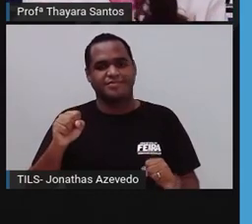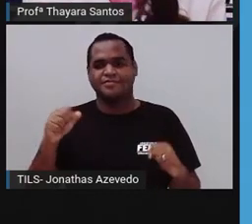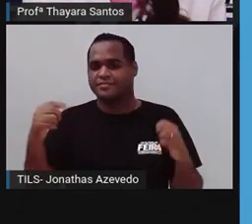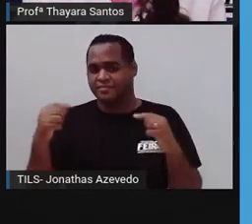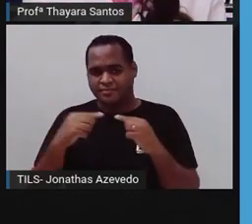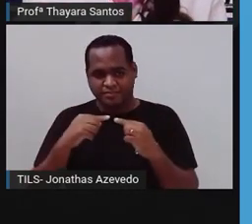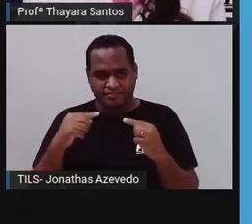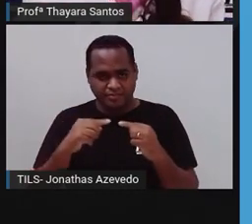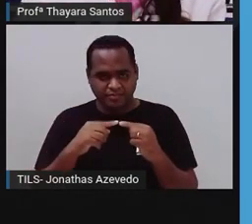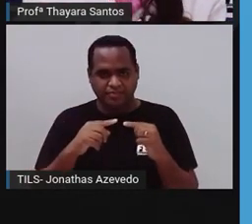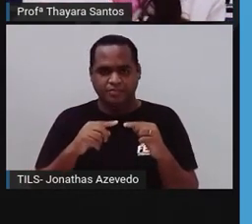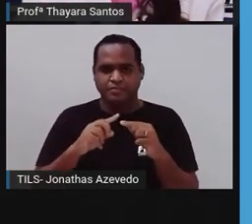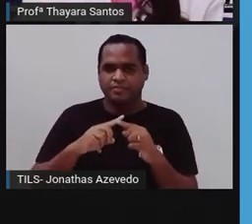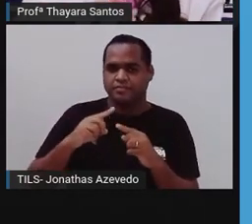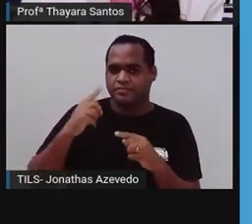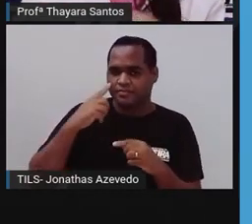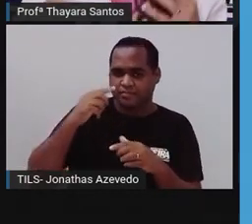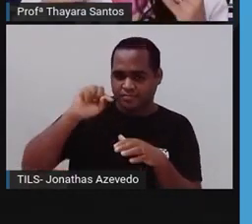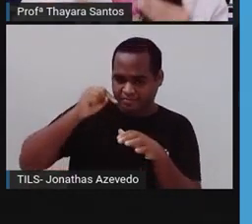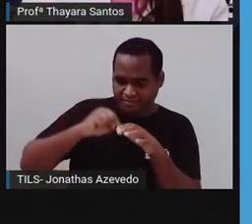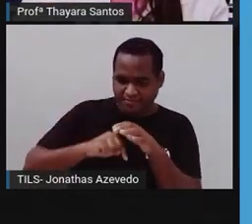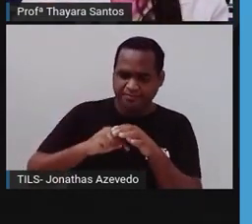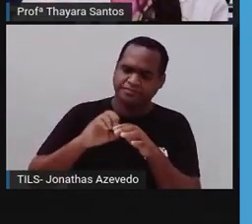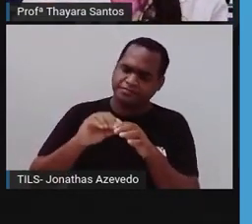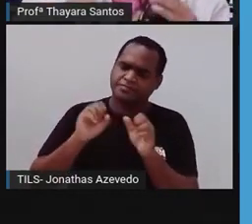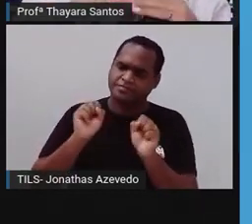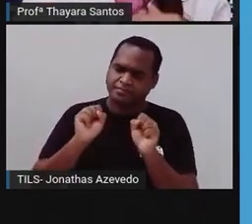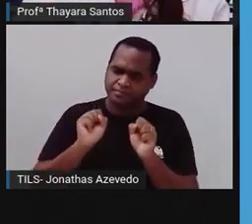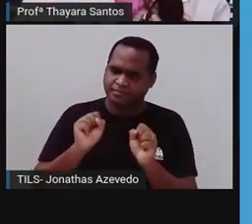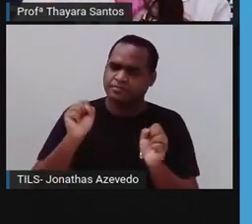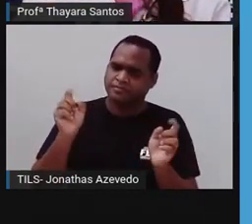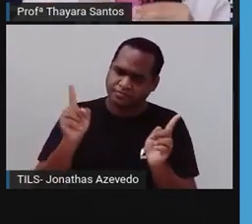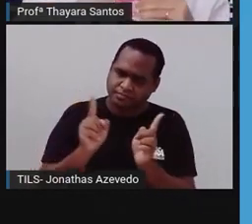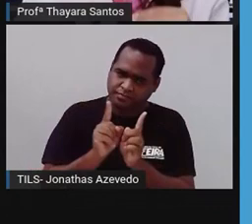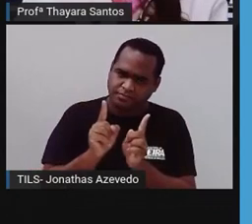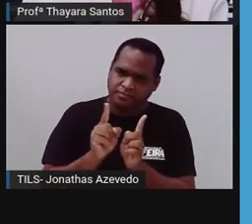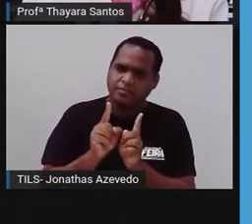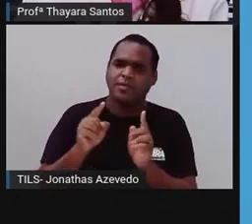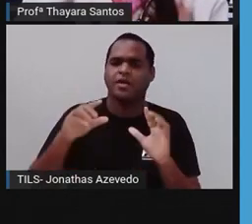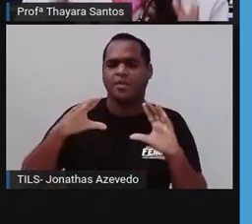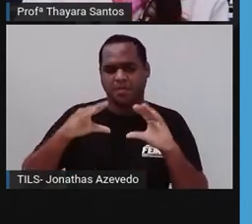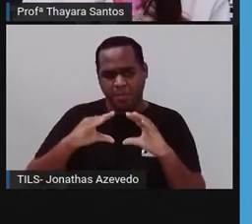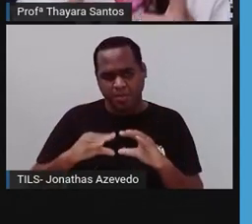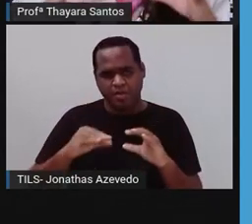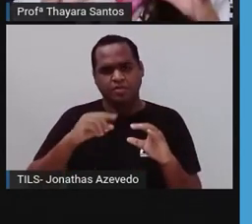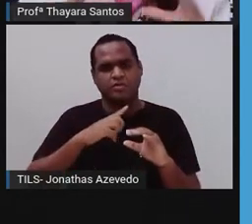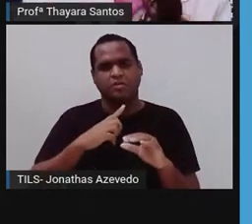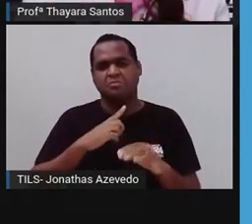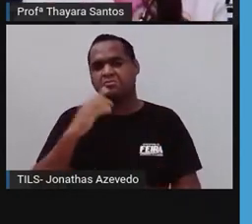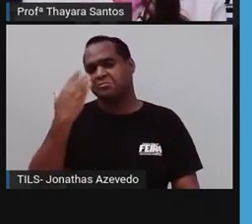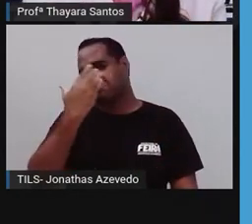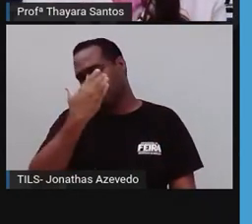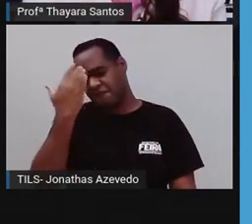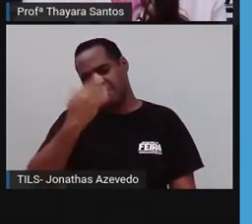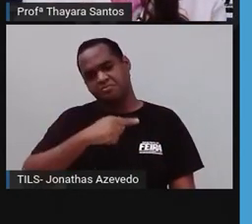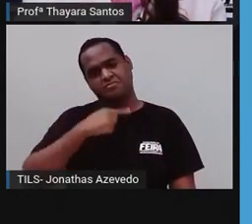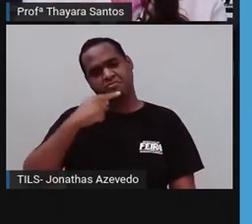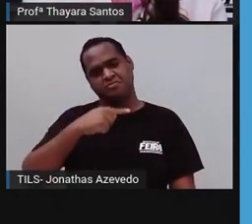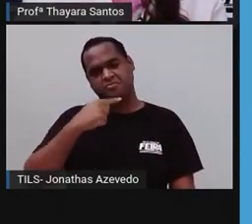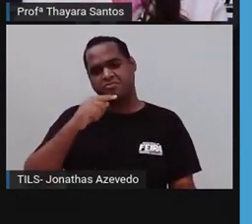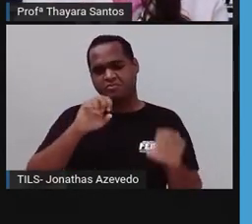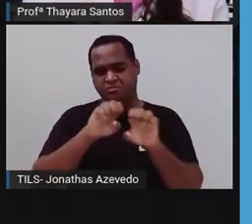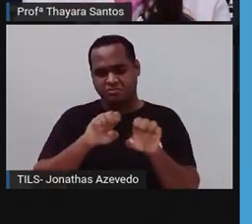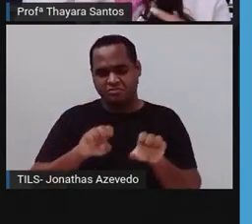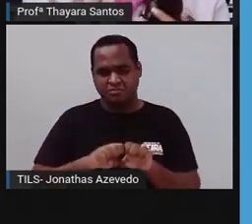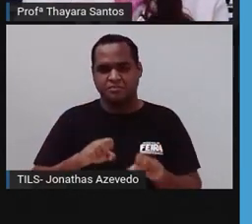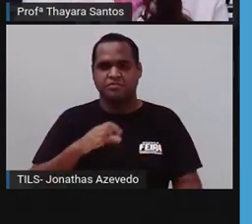forma que parece um barril. Mas elas podem ser pequenininhas também. Elas podem ser achatadas também. A gente quase não vê essa estrutura que ela